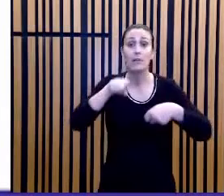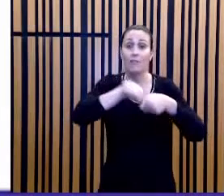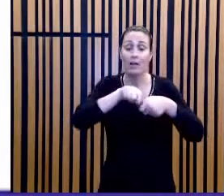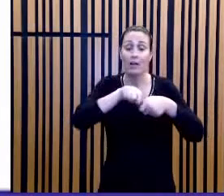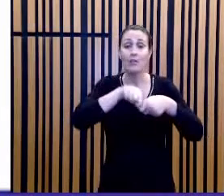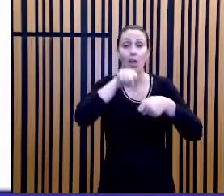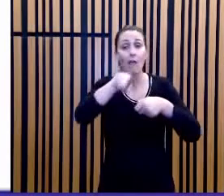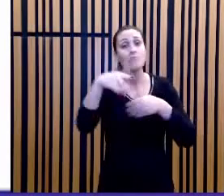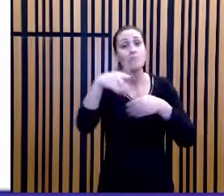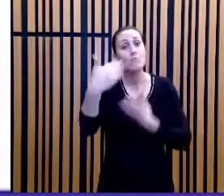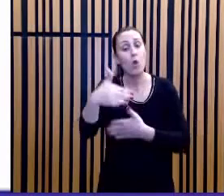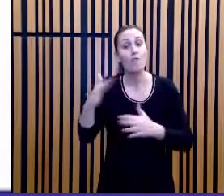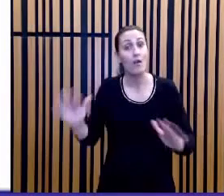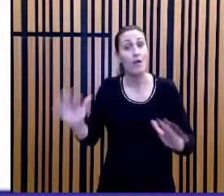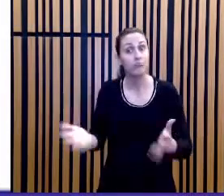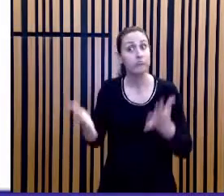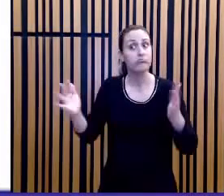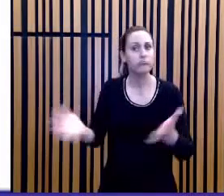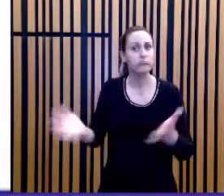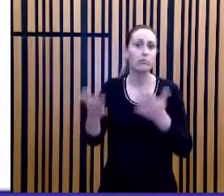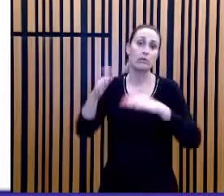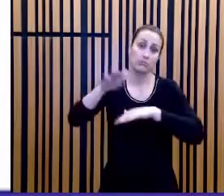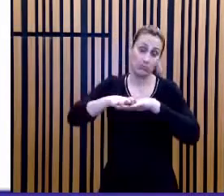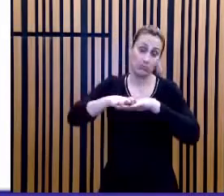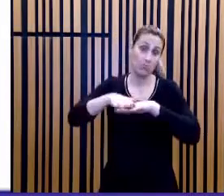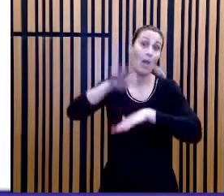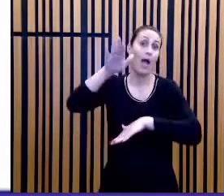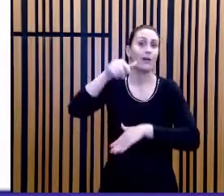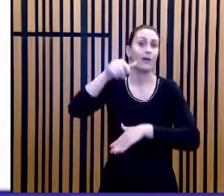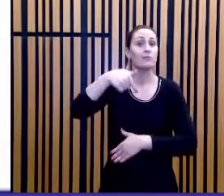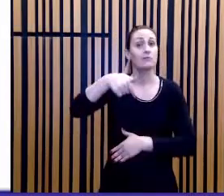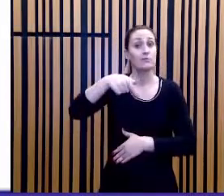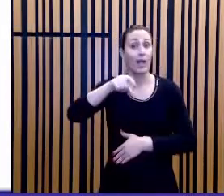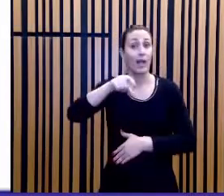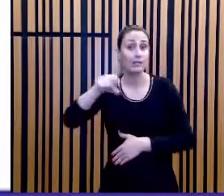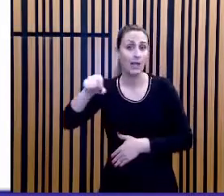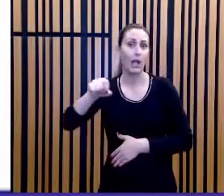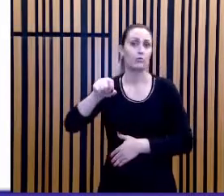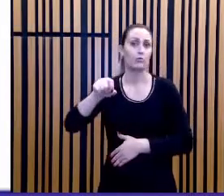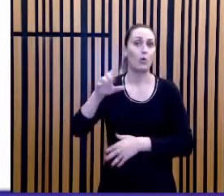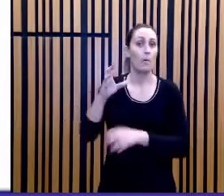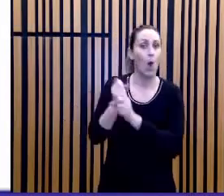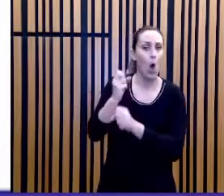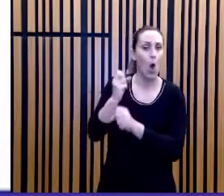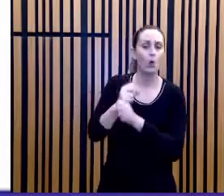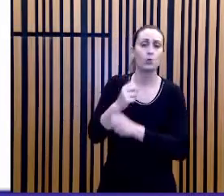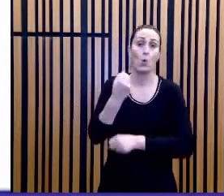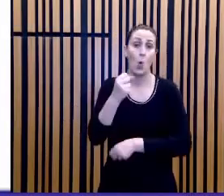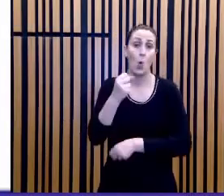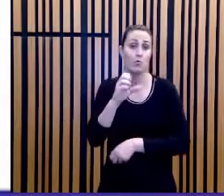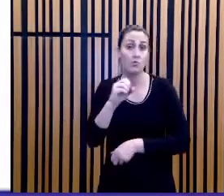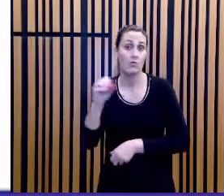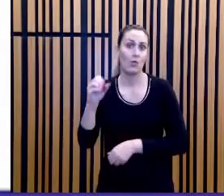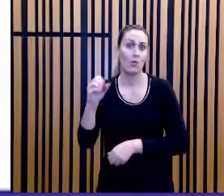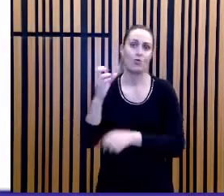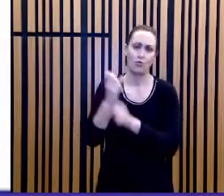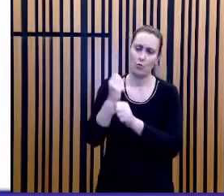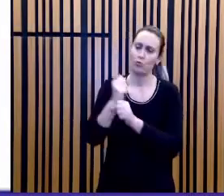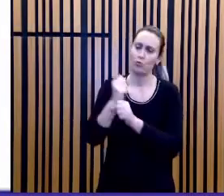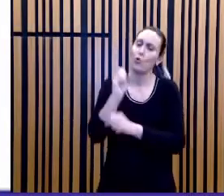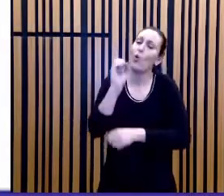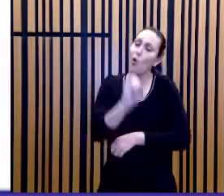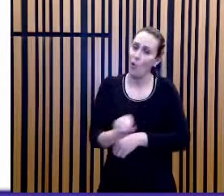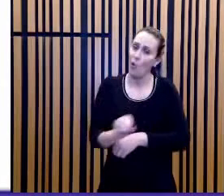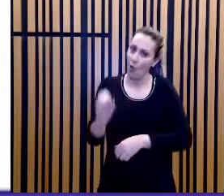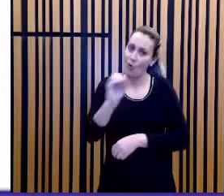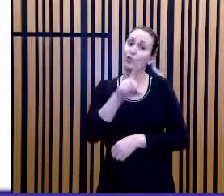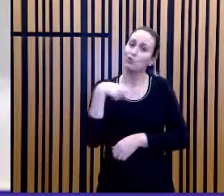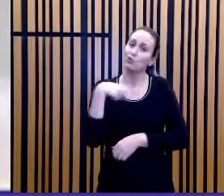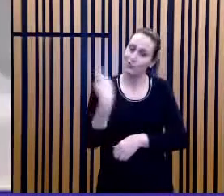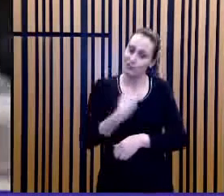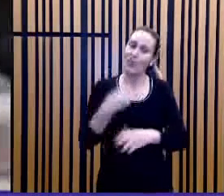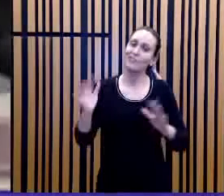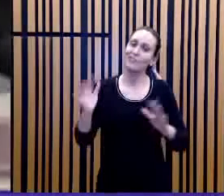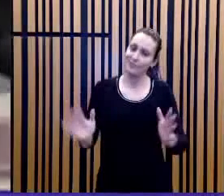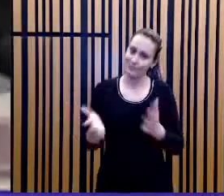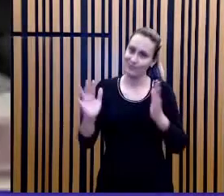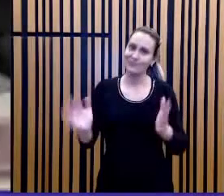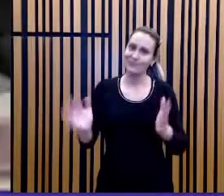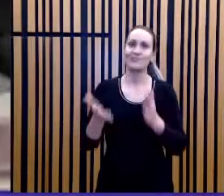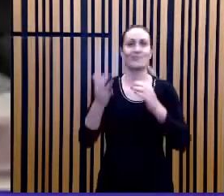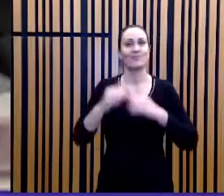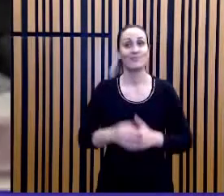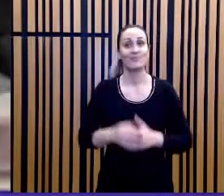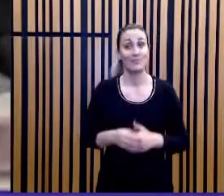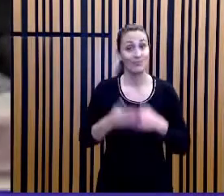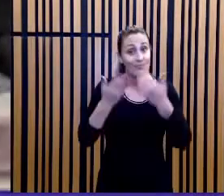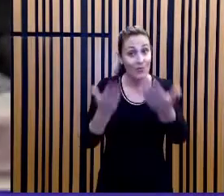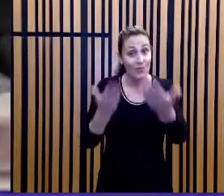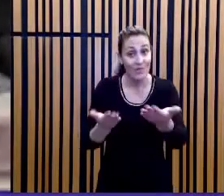romper a barreira dos 700, talvez dos 800 pontos, o que é perfeitamente viável no mundo da matemática, a gente tem que fazer. Se você está me dando a